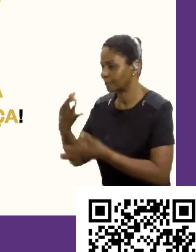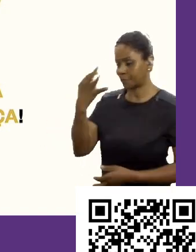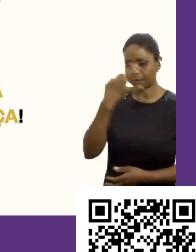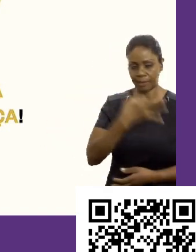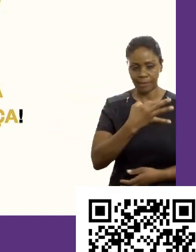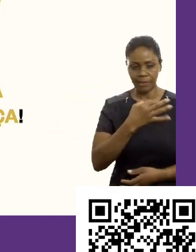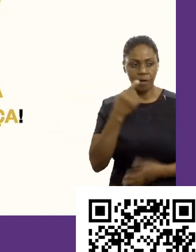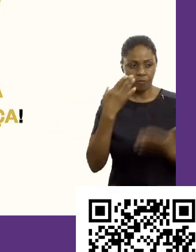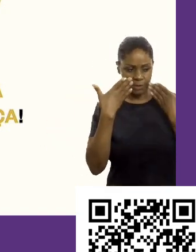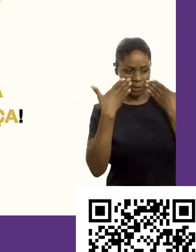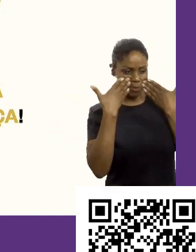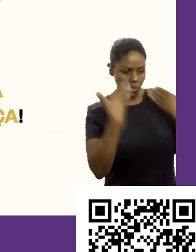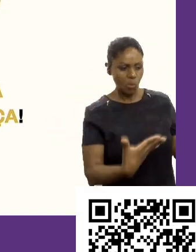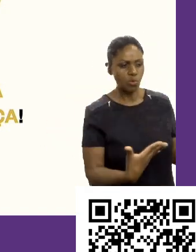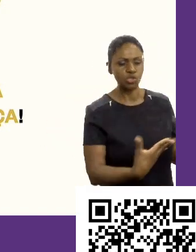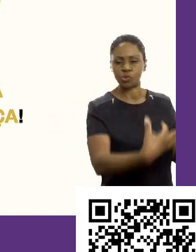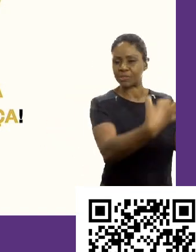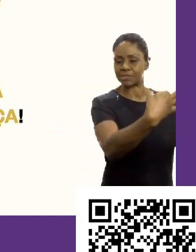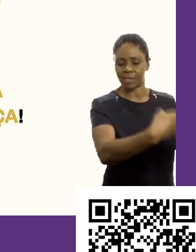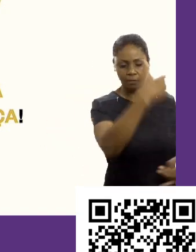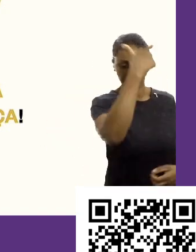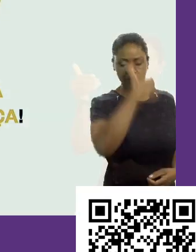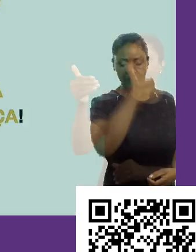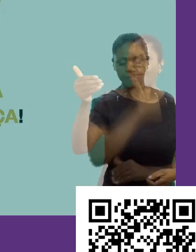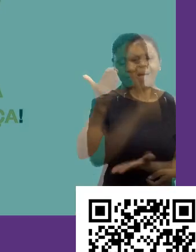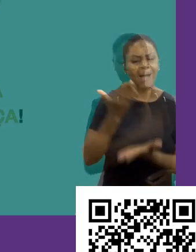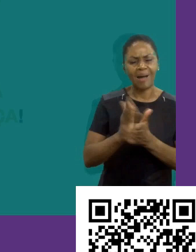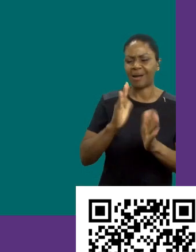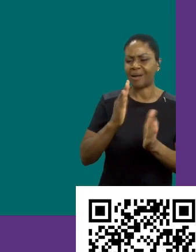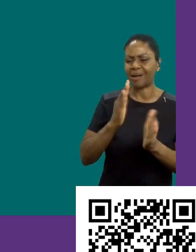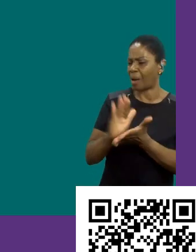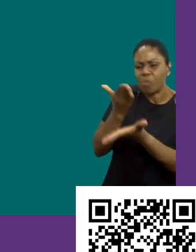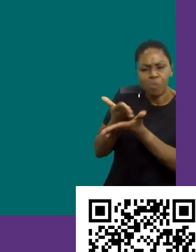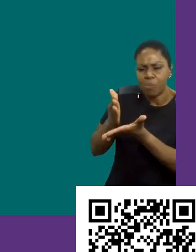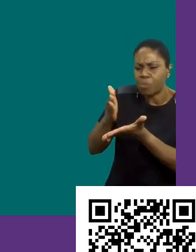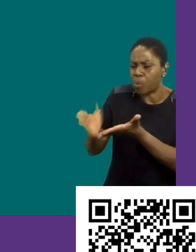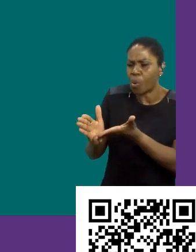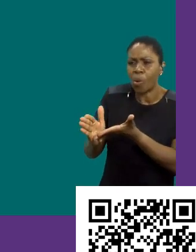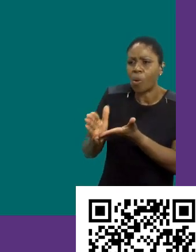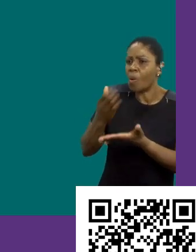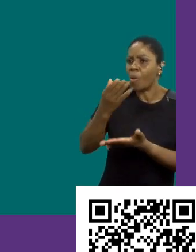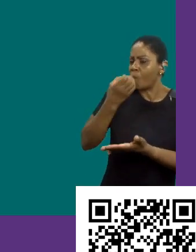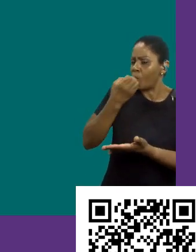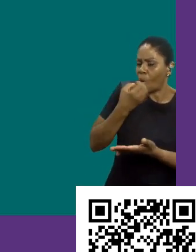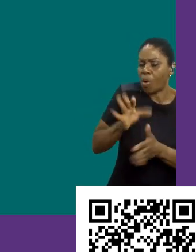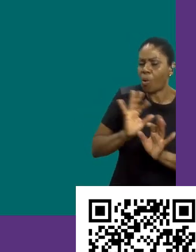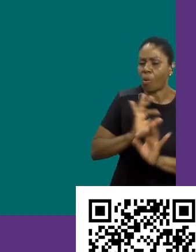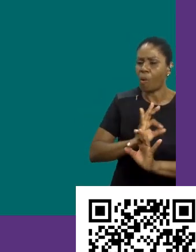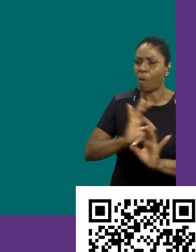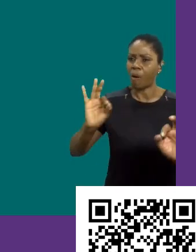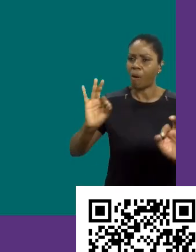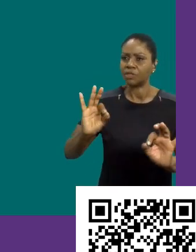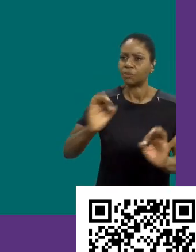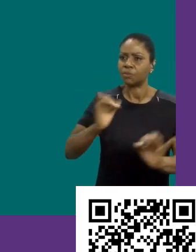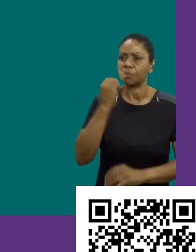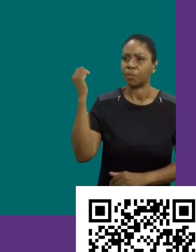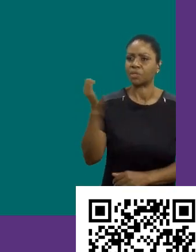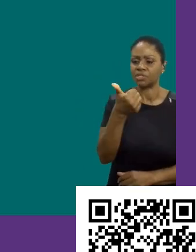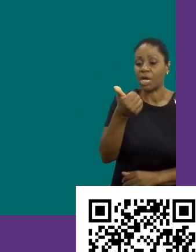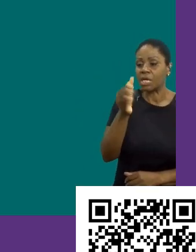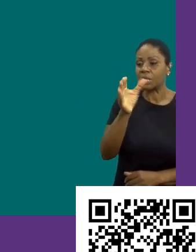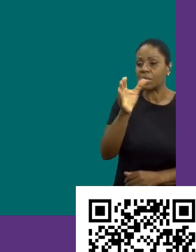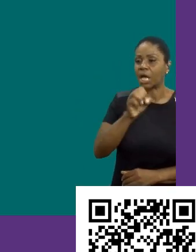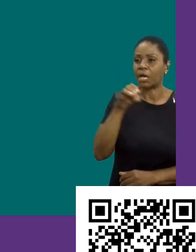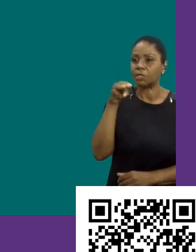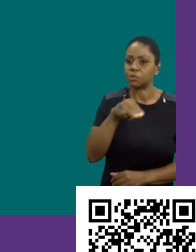não convenceu a pessoa bem da sua força. Na época que era suficiente para passar em uma entrevista de emprego, 10 minutinhos